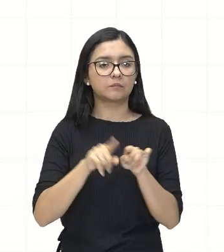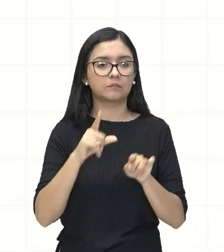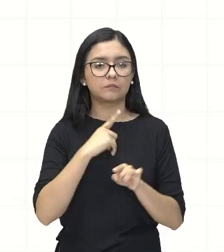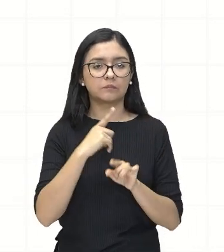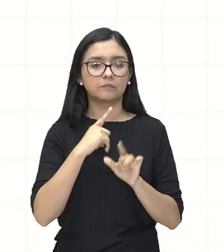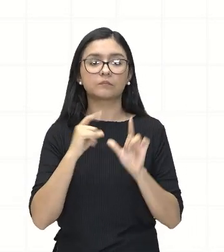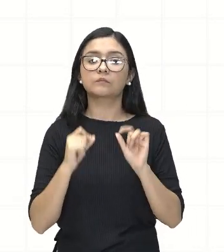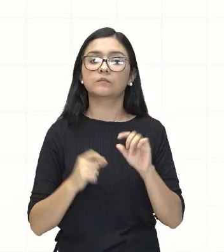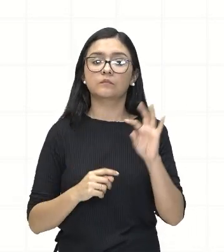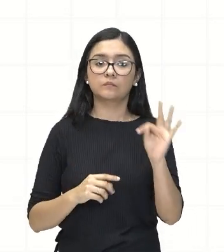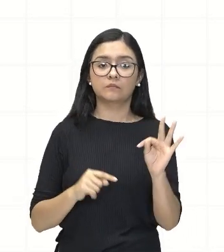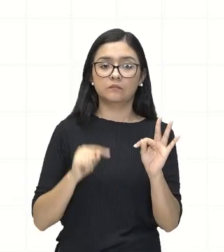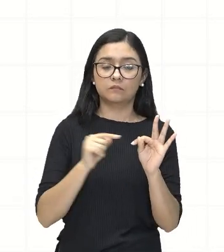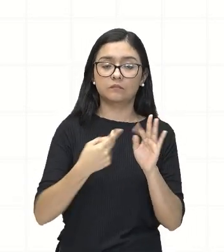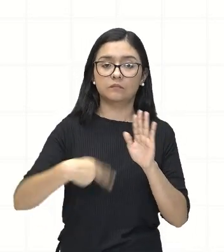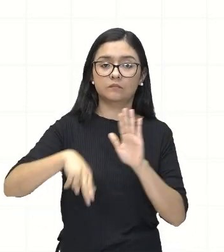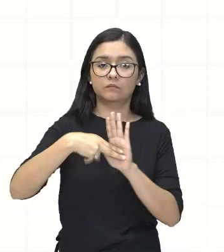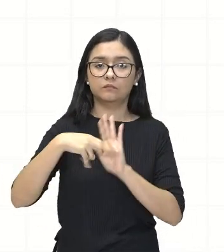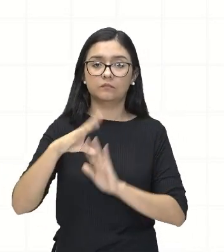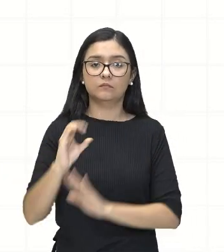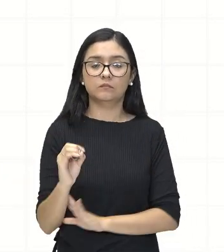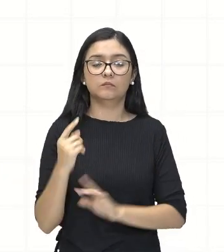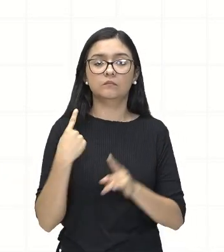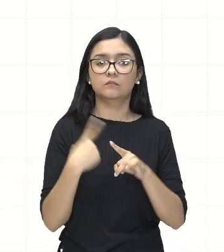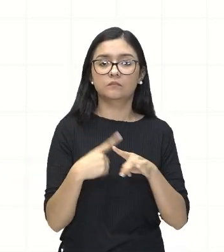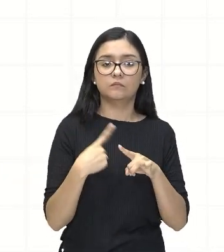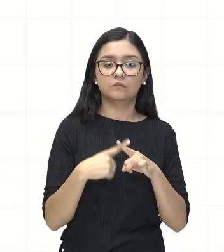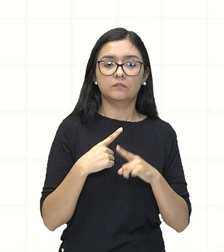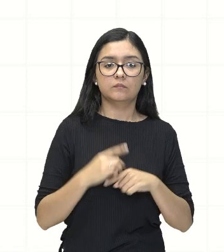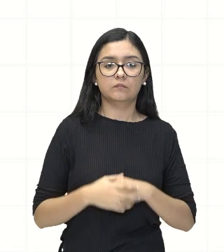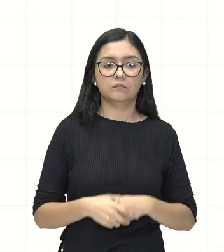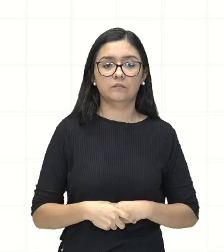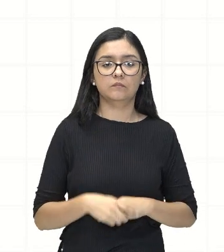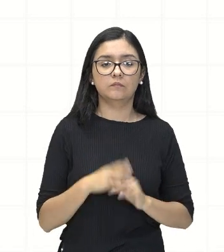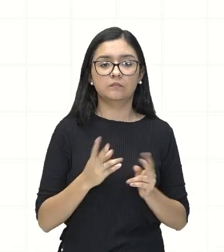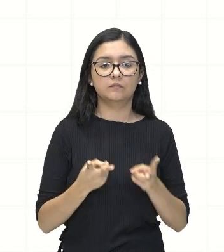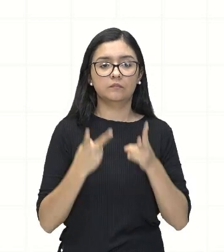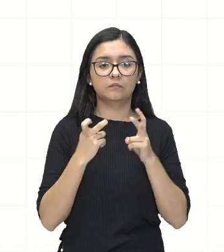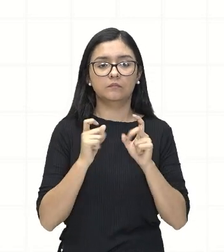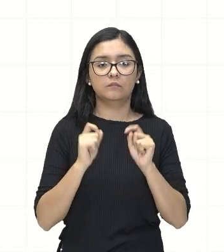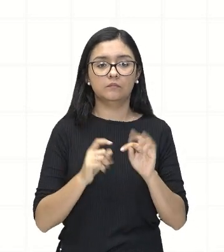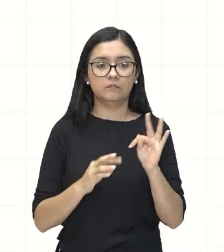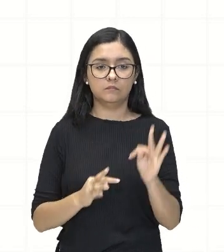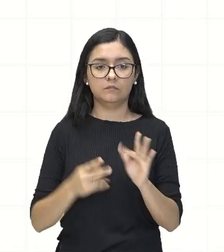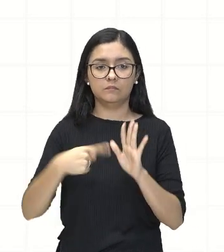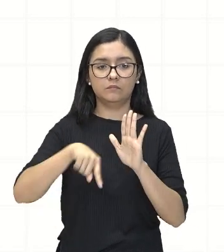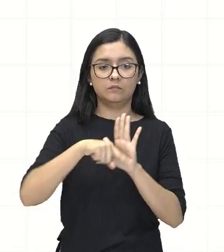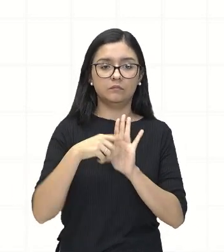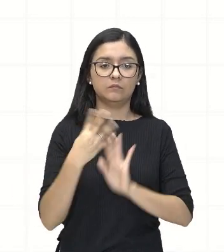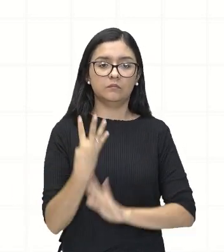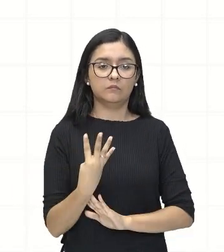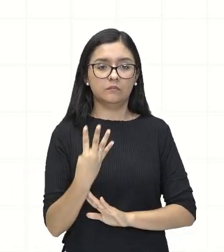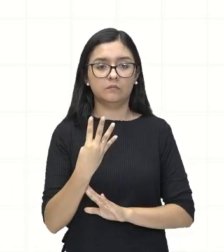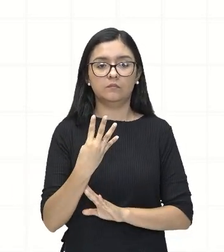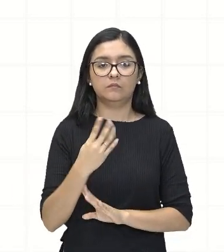T igual a zero. Por quê? Ó, T menos 4